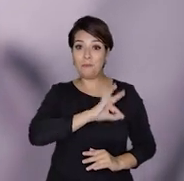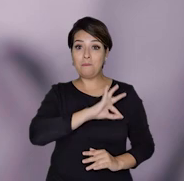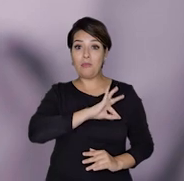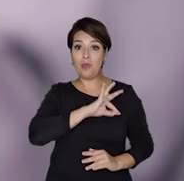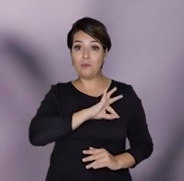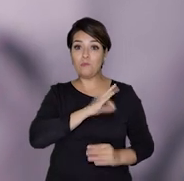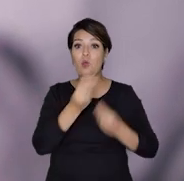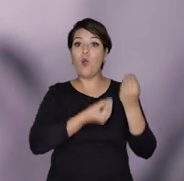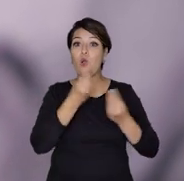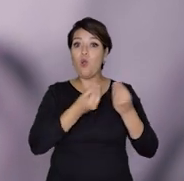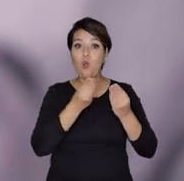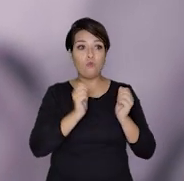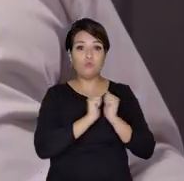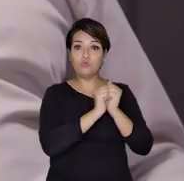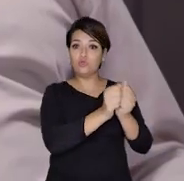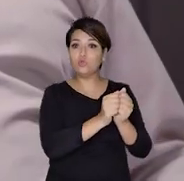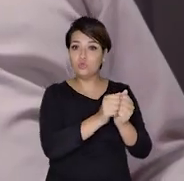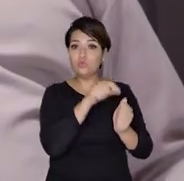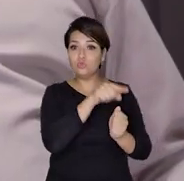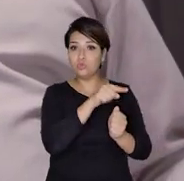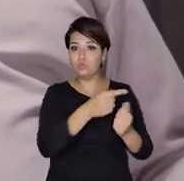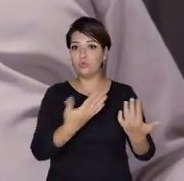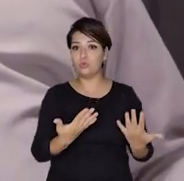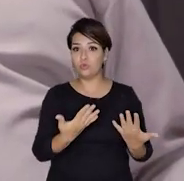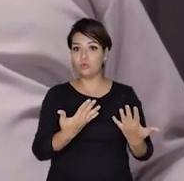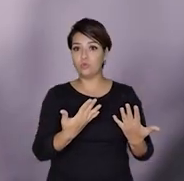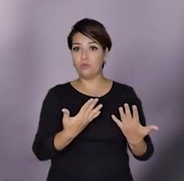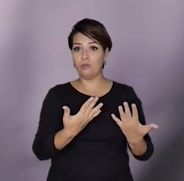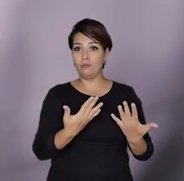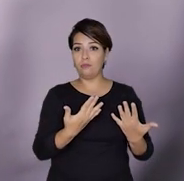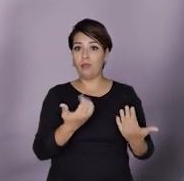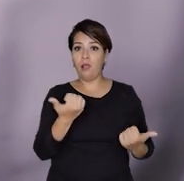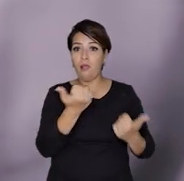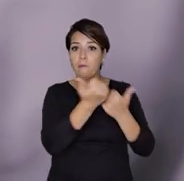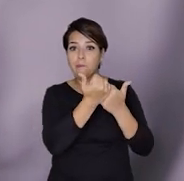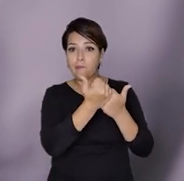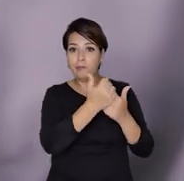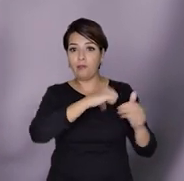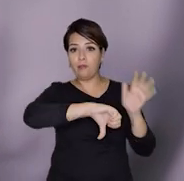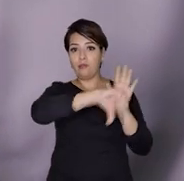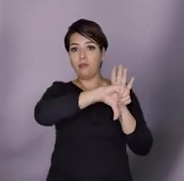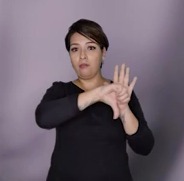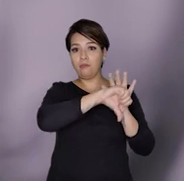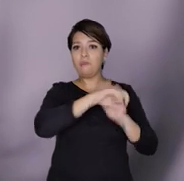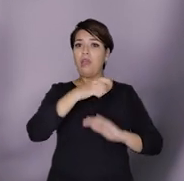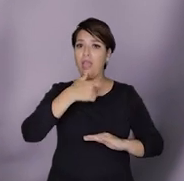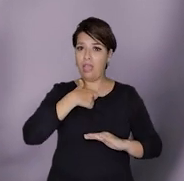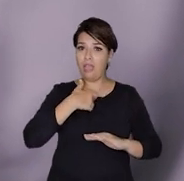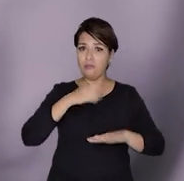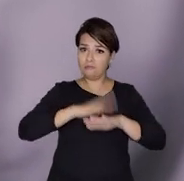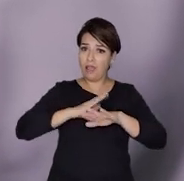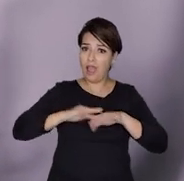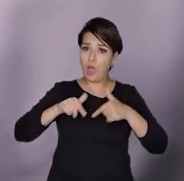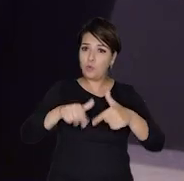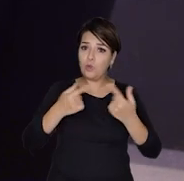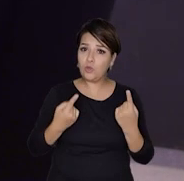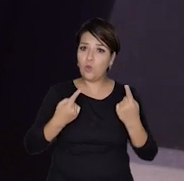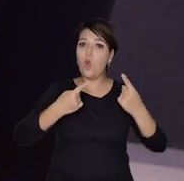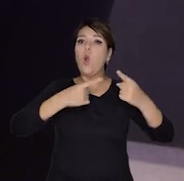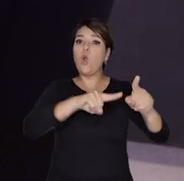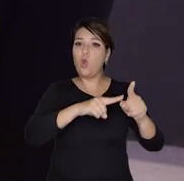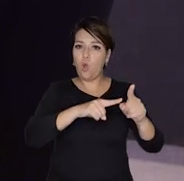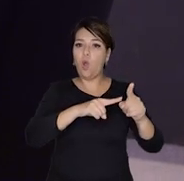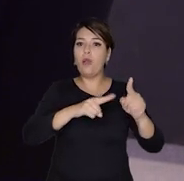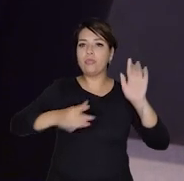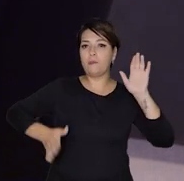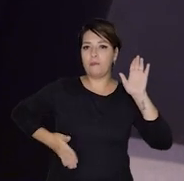o chefe da polícia estar envolvido em esquema. Poucas pessoas lutaram tanto contra bandido como eu no Rio de Janeiro. E bandidos poderosos. Quando eu